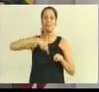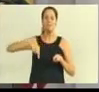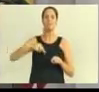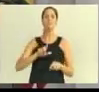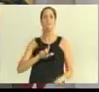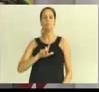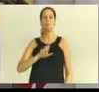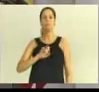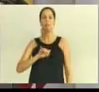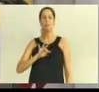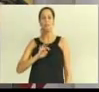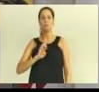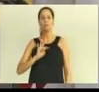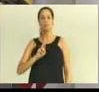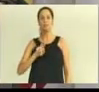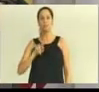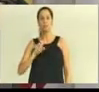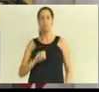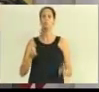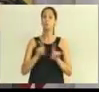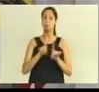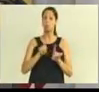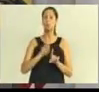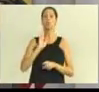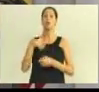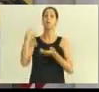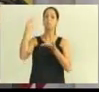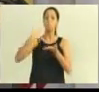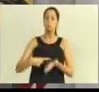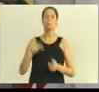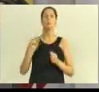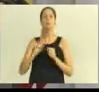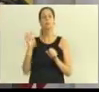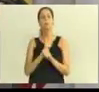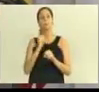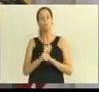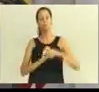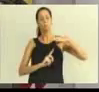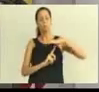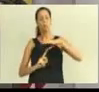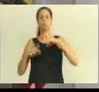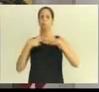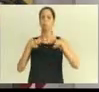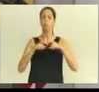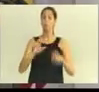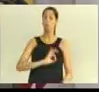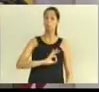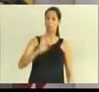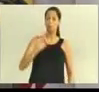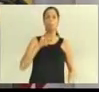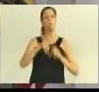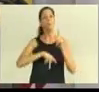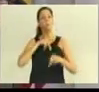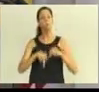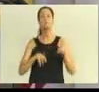190 novos pontos de ônibus, com melhores condições de infraestrutura, estruturais, para que a população, para quem usa os